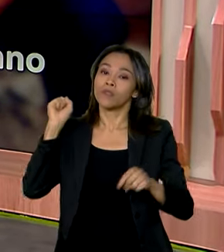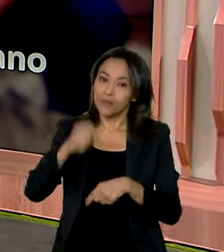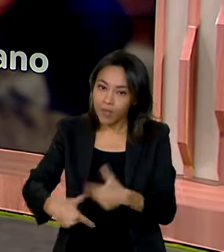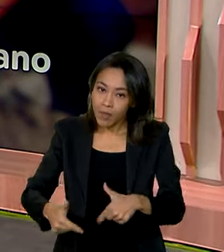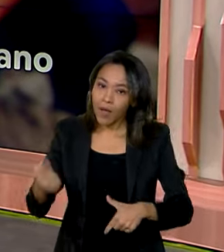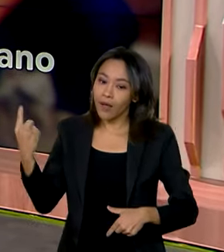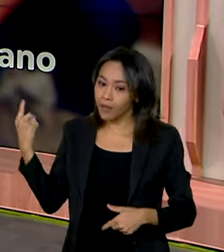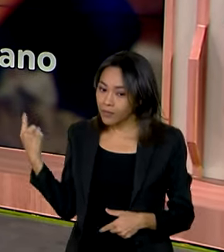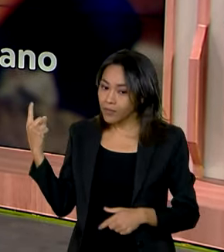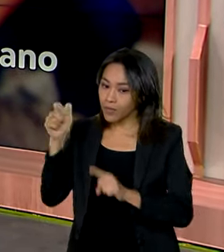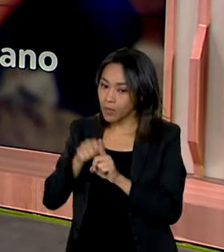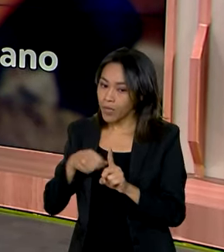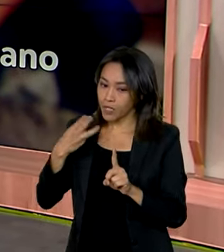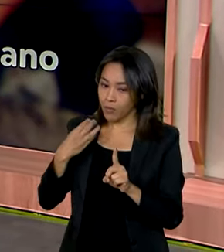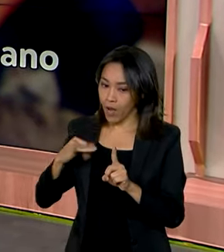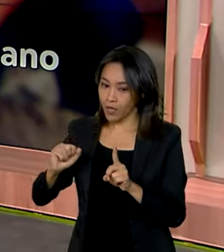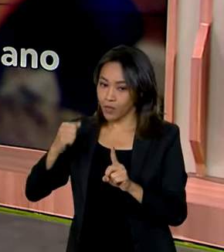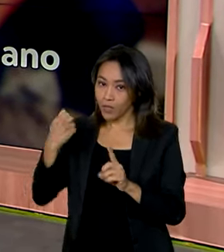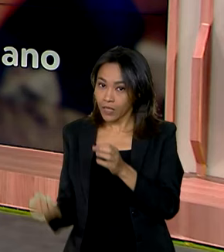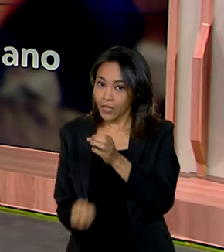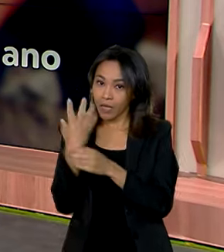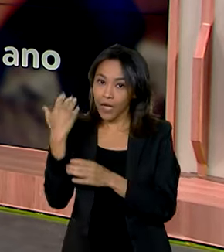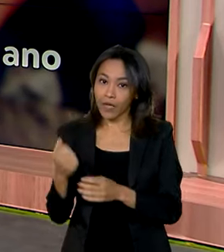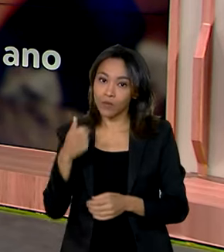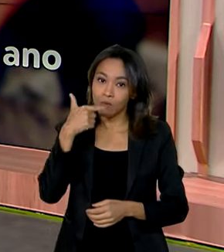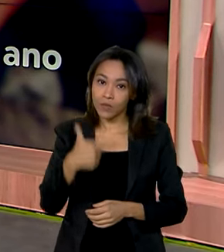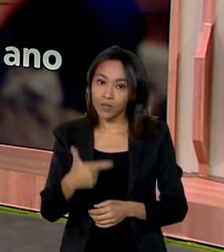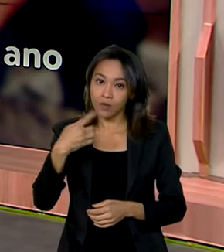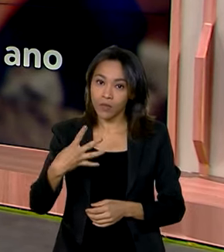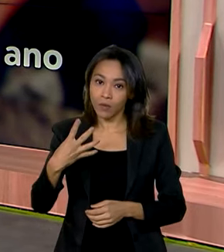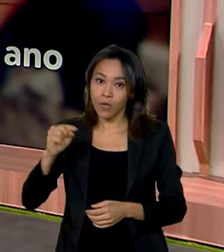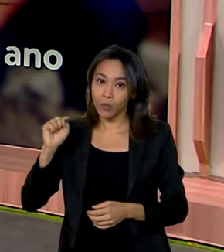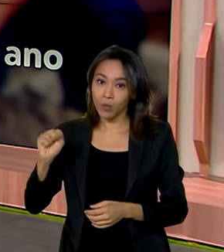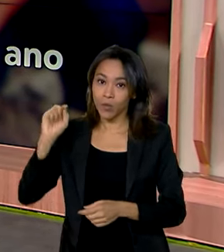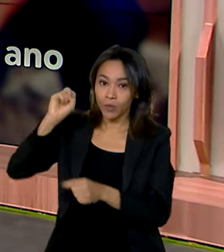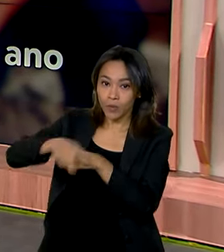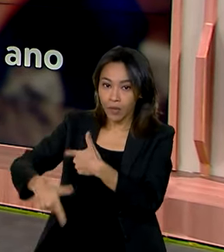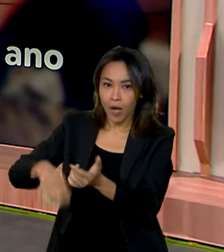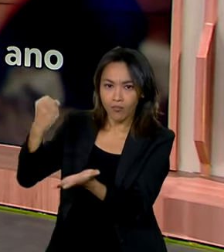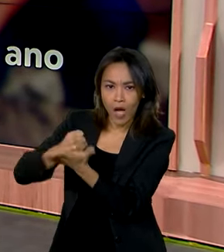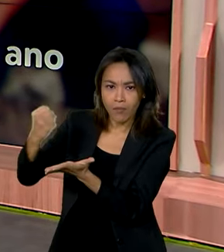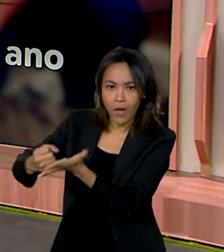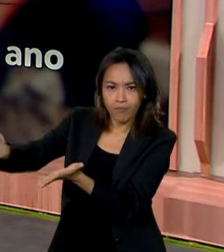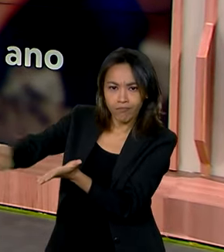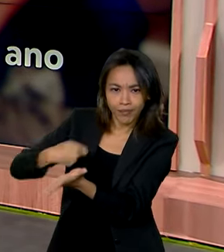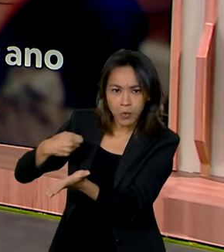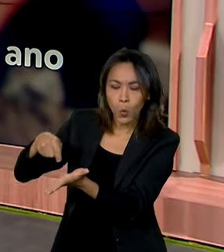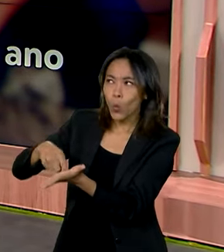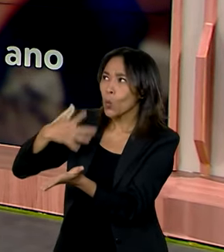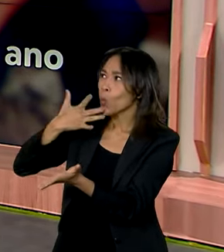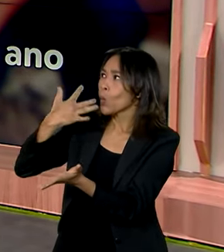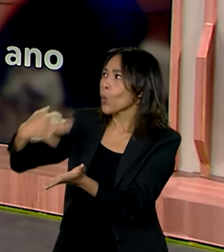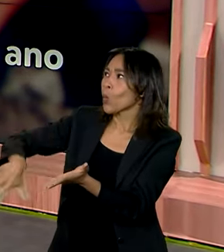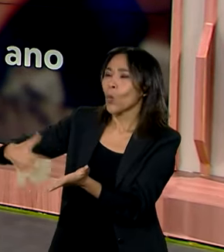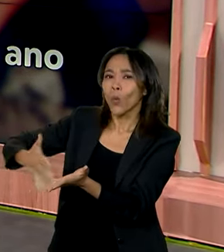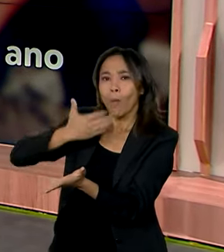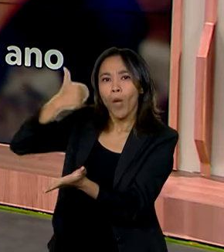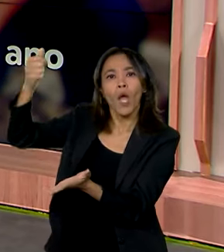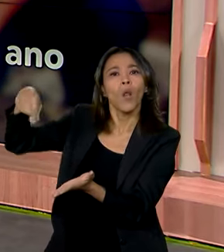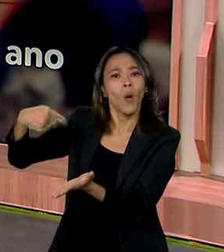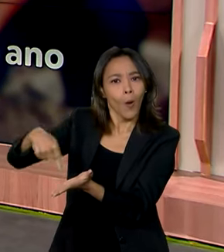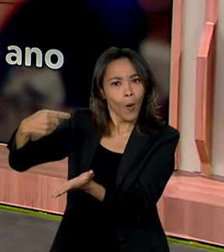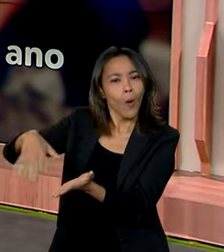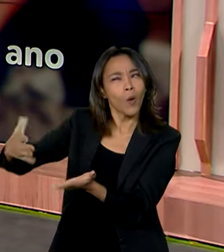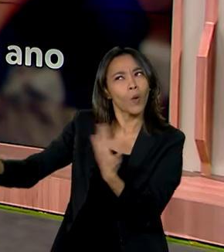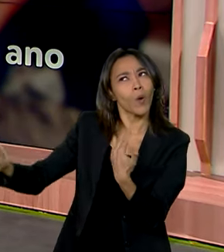em março foram criados 244 mil postos de trabalho com carteira assinada. O melhor resultado para o